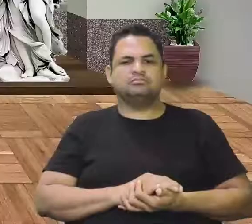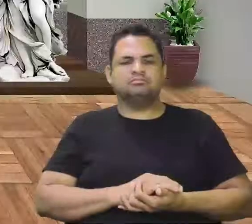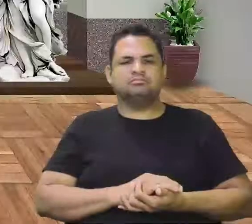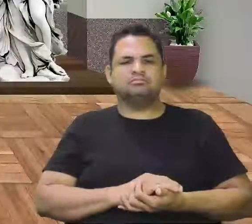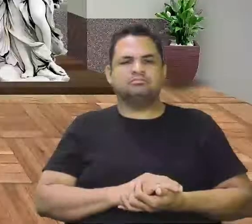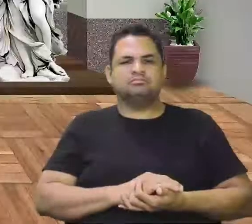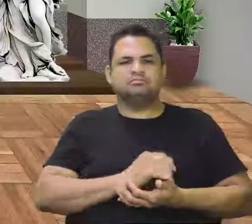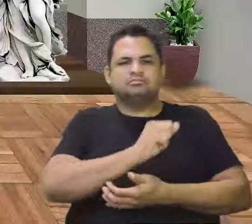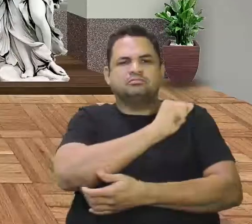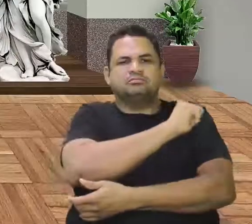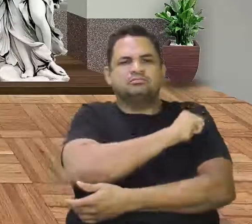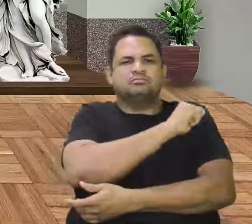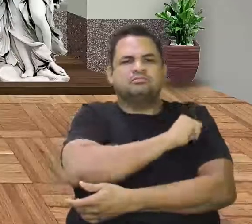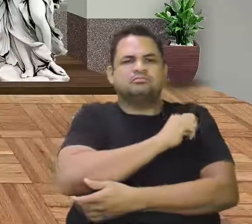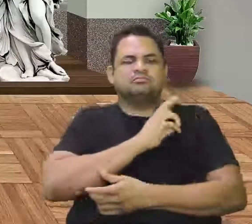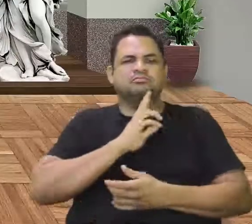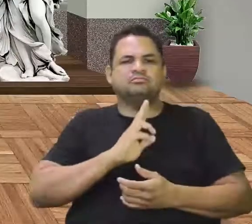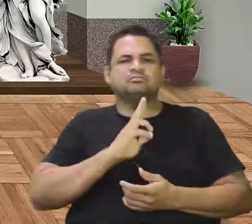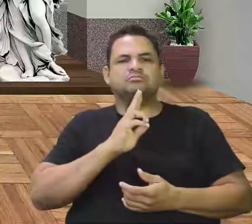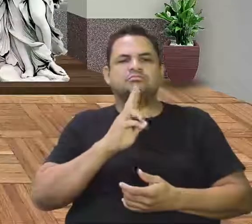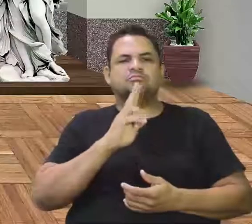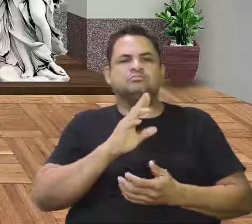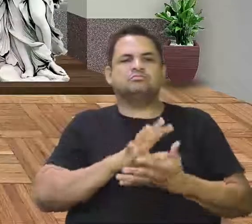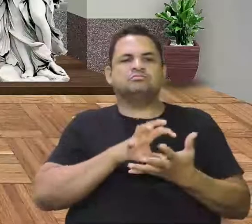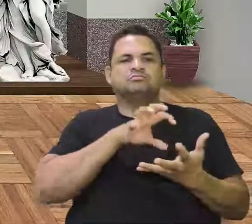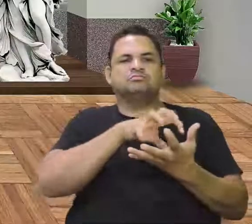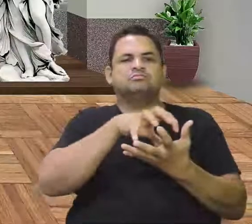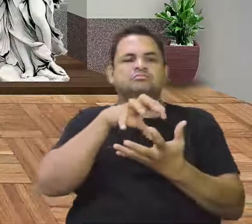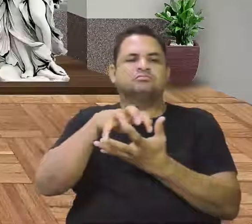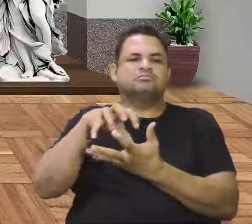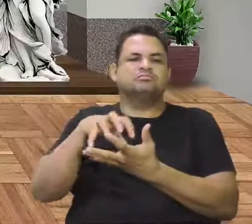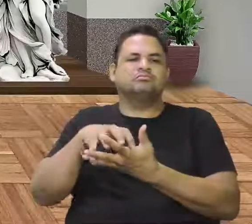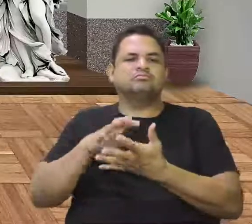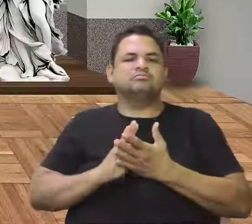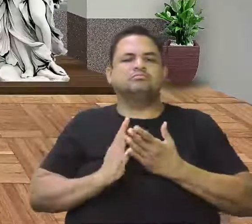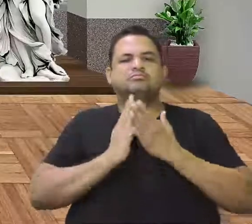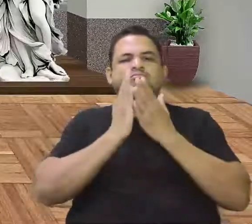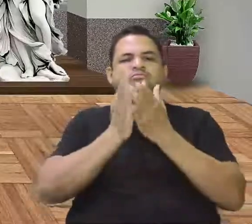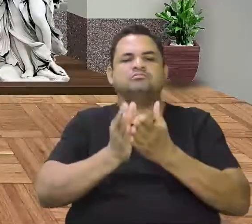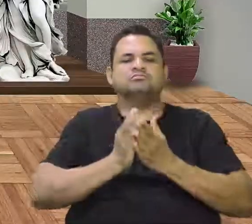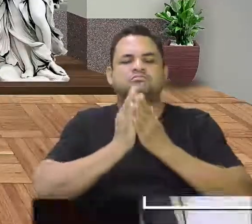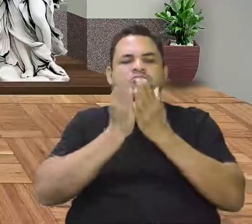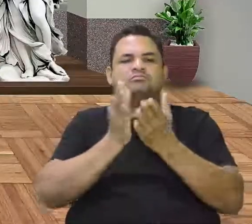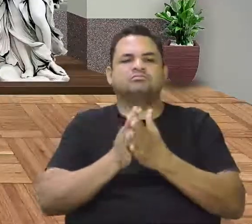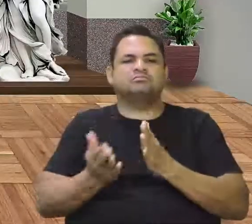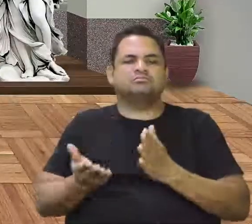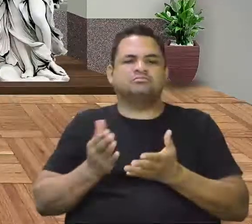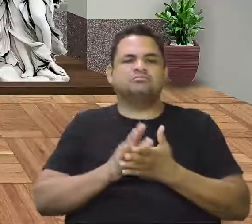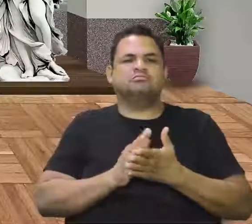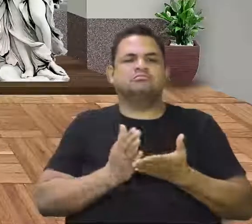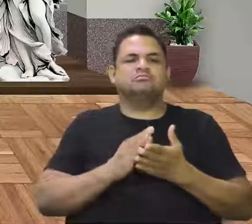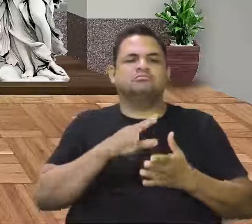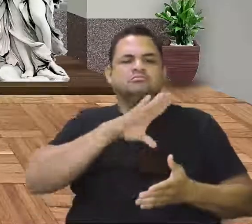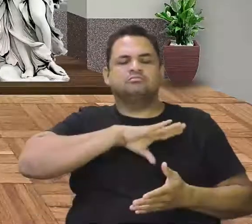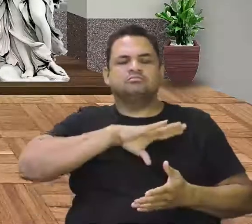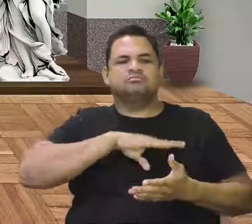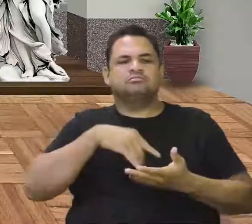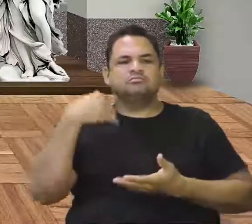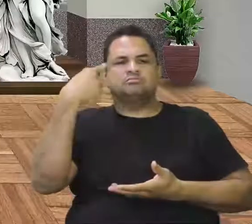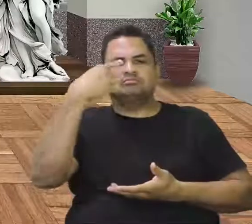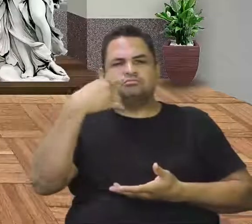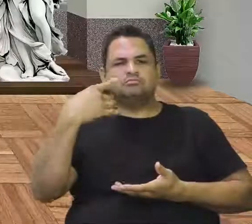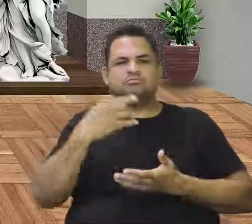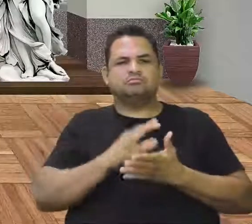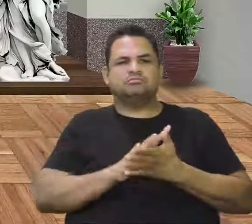Alunos, no processo de grandes navegações, tanto de Portugal quanto da Espanha,